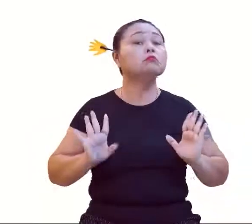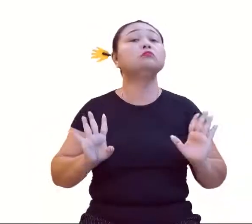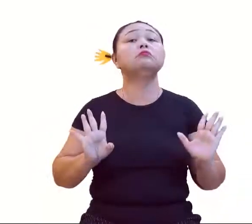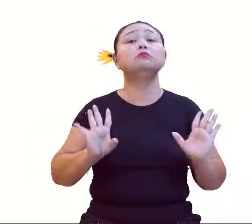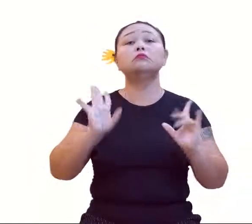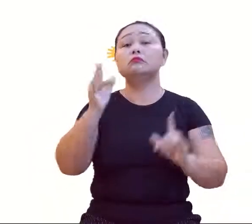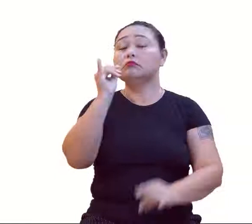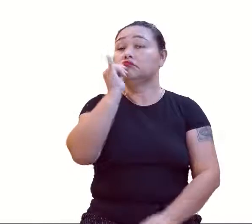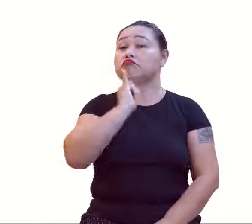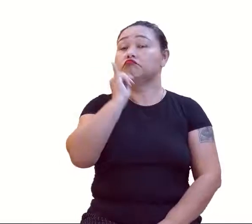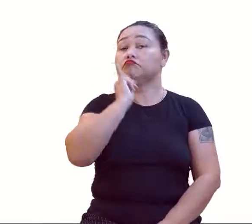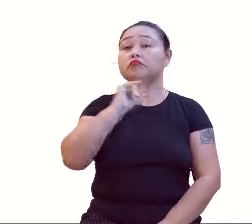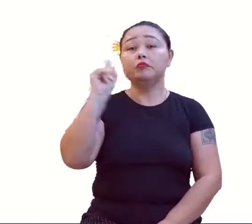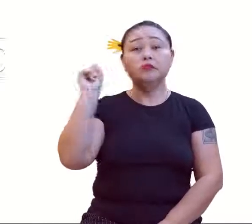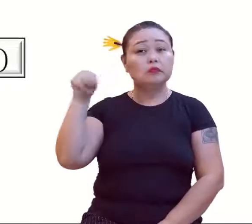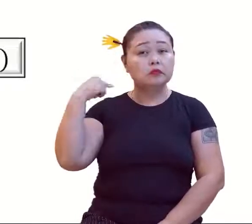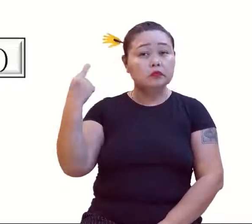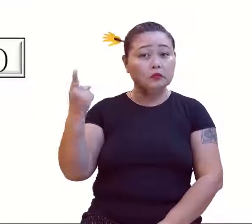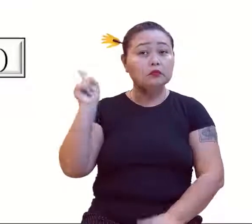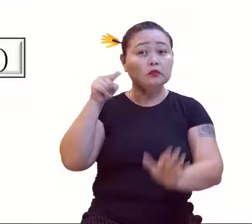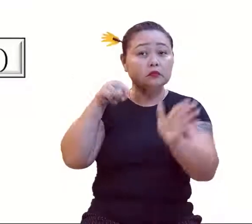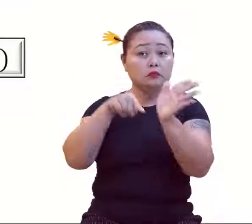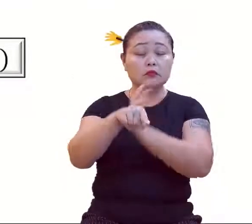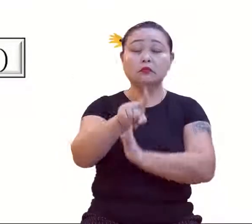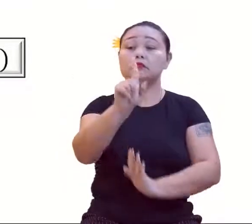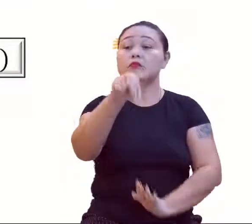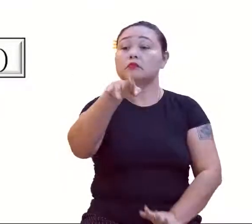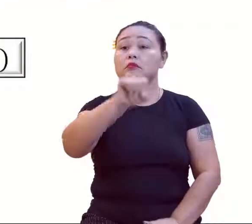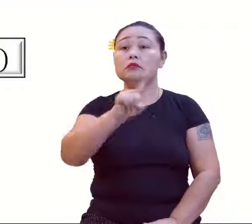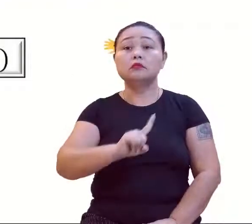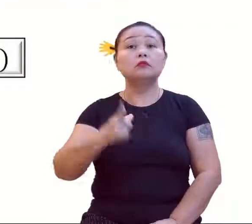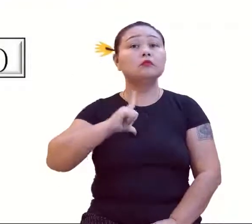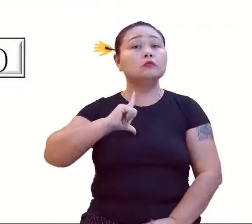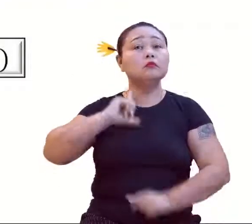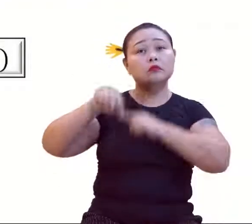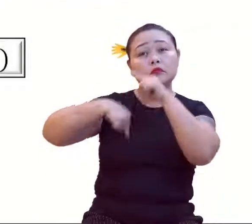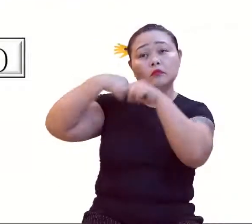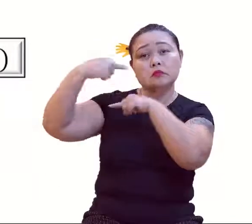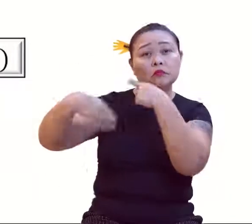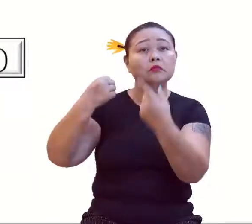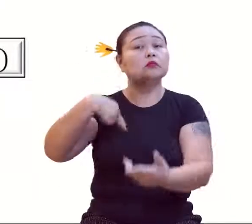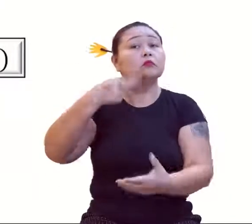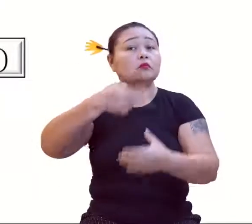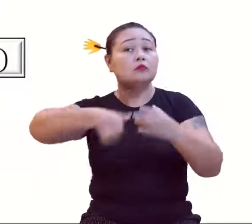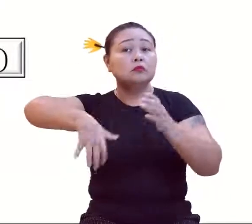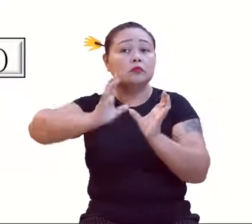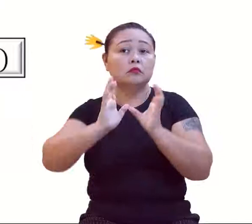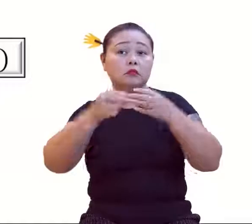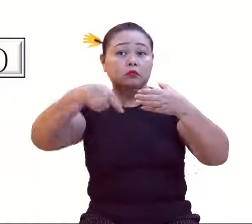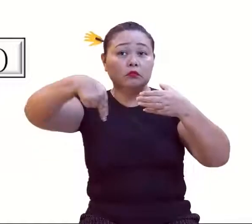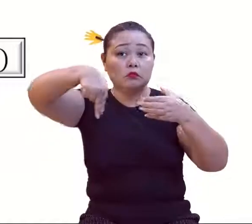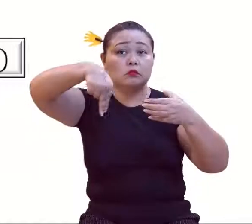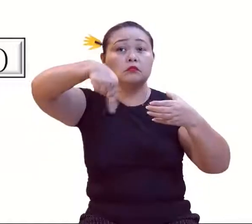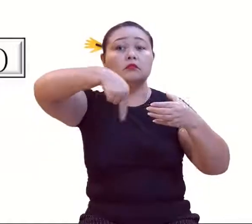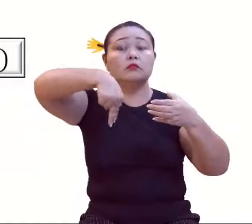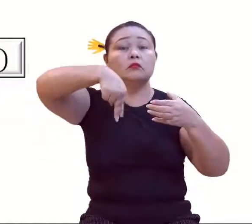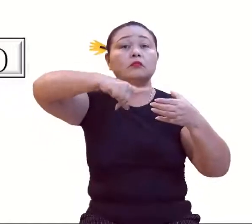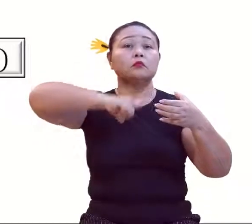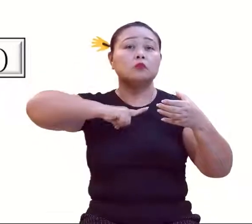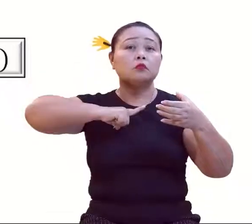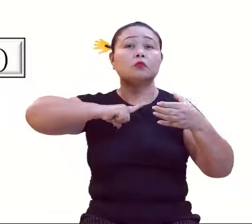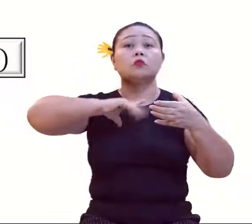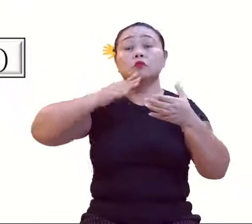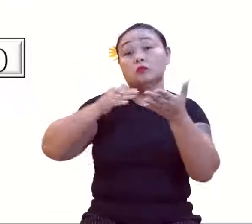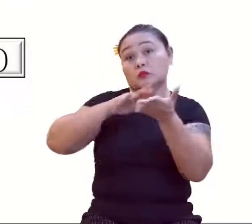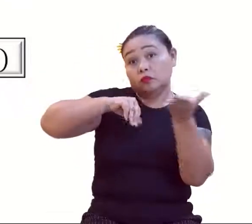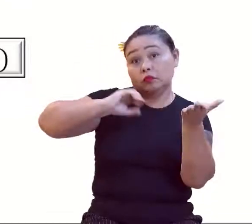exemplos, né? A gente já viu aqui no quiz também. Mas olha aí. Sequência dos números naturais. Então, excluindo o zero,